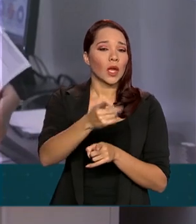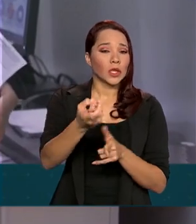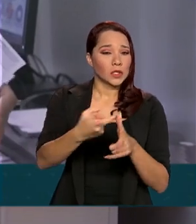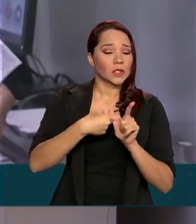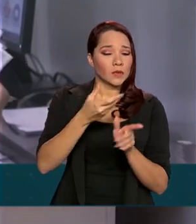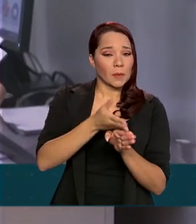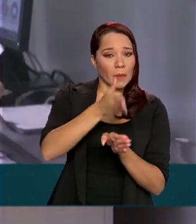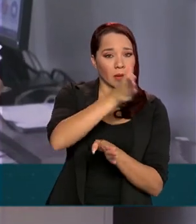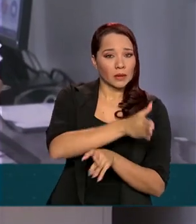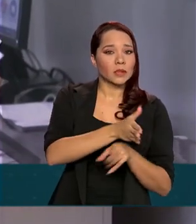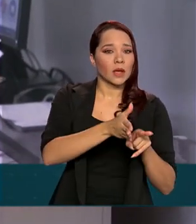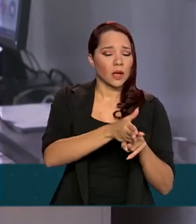incluídos os juros.